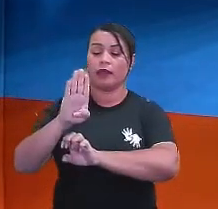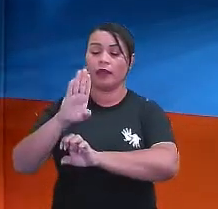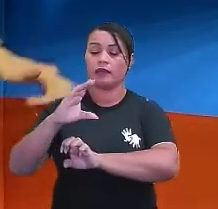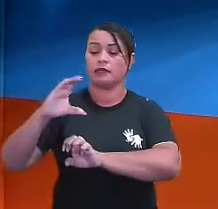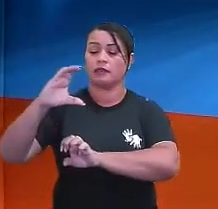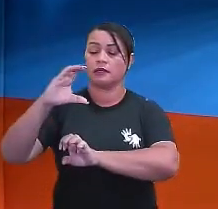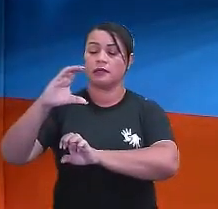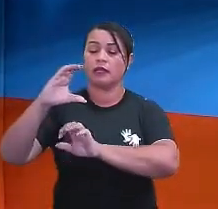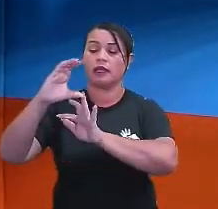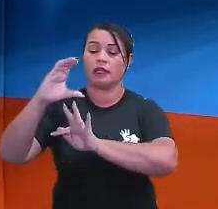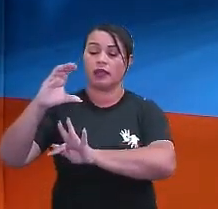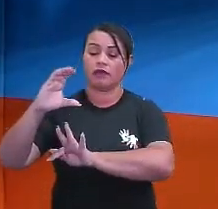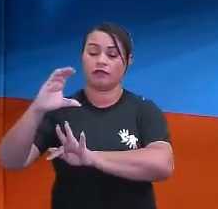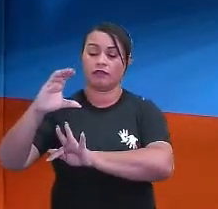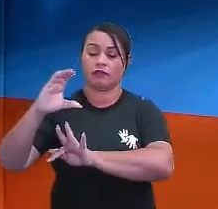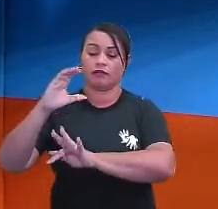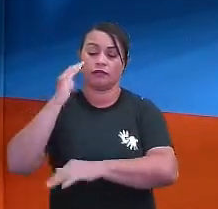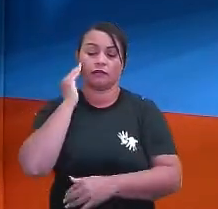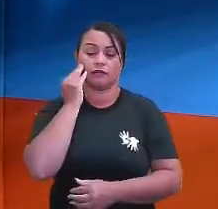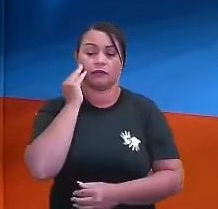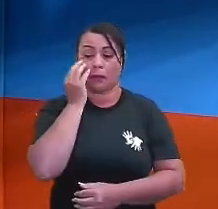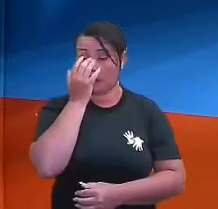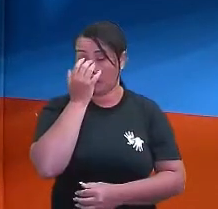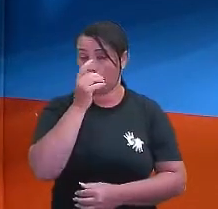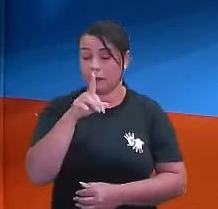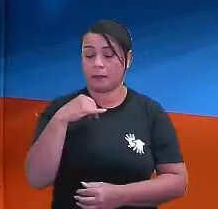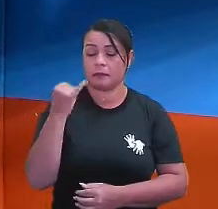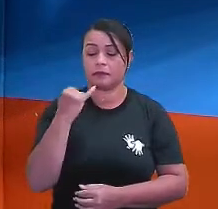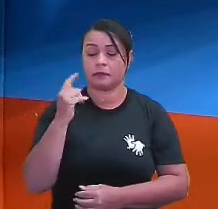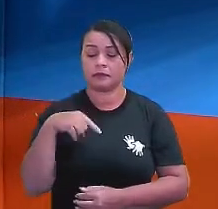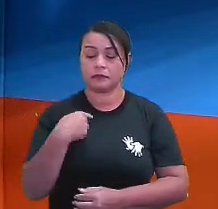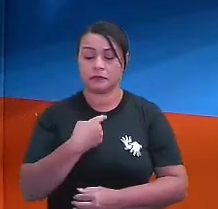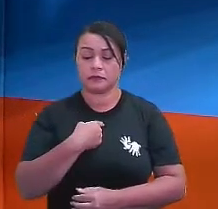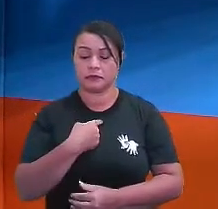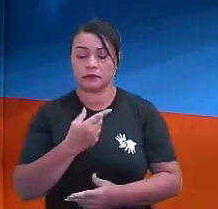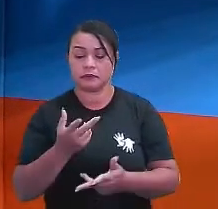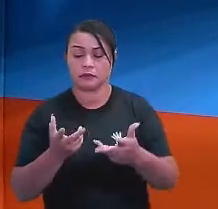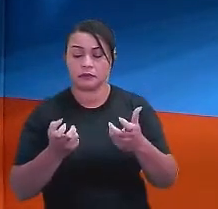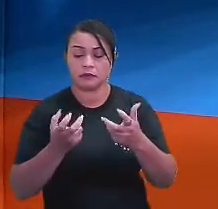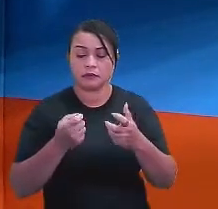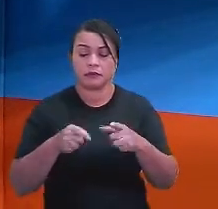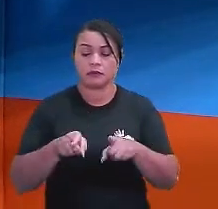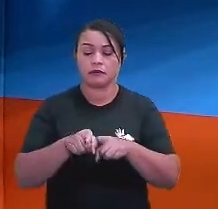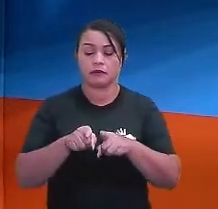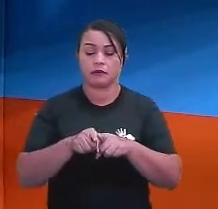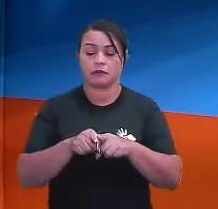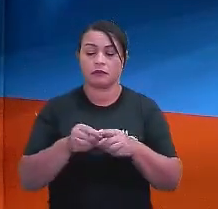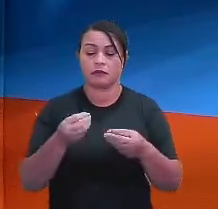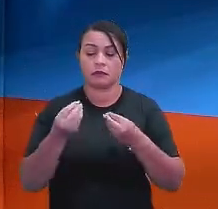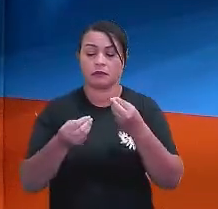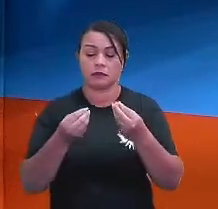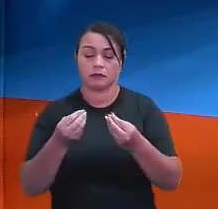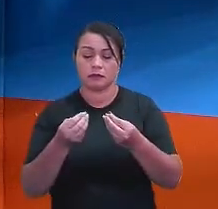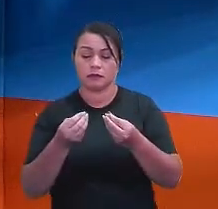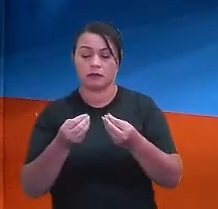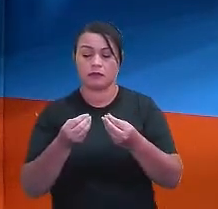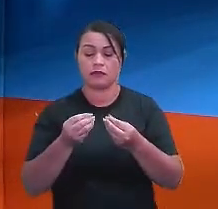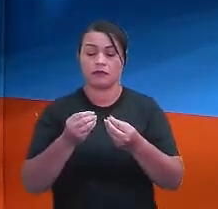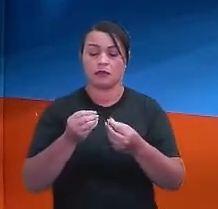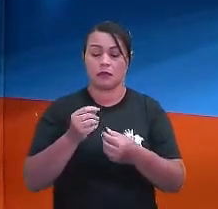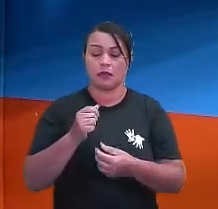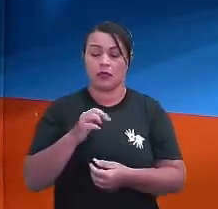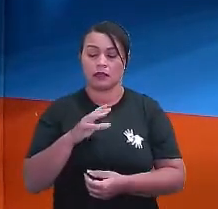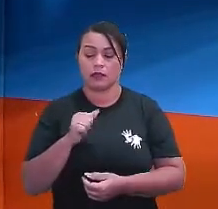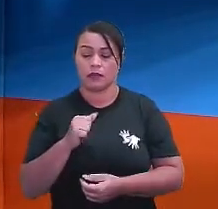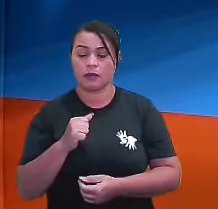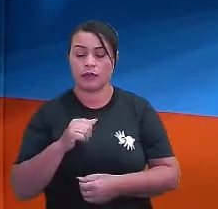como C está para F. Então, é importante que a gente veja essa relação de razão e proporção para esse trabalho de triângulos,